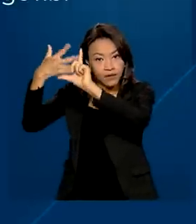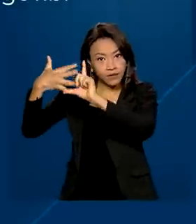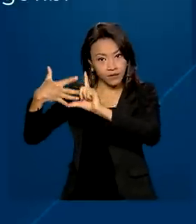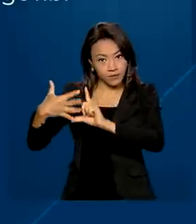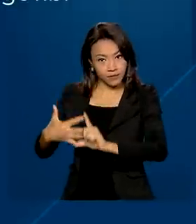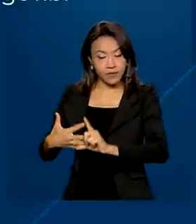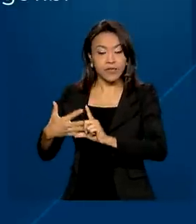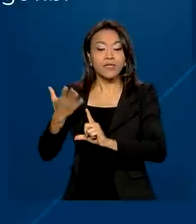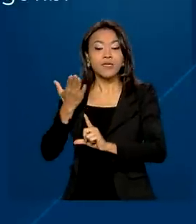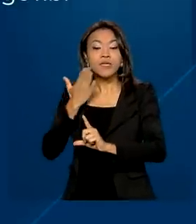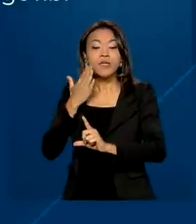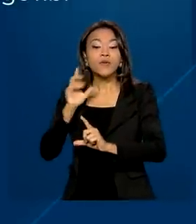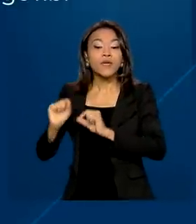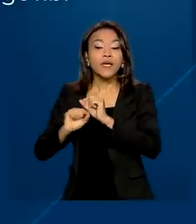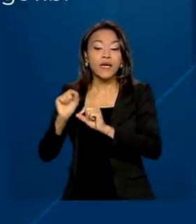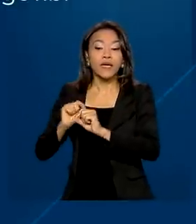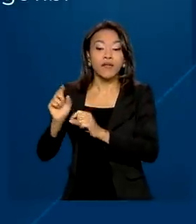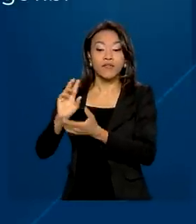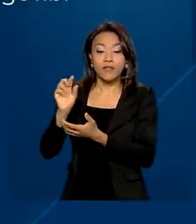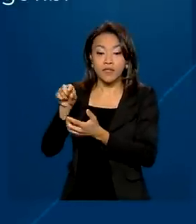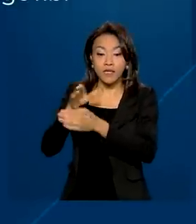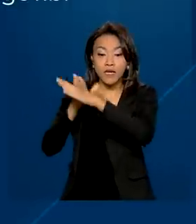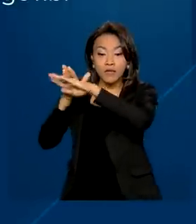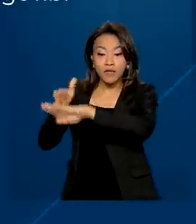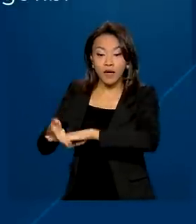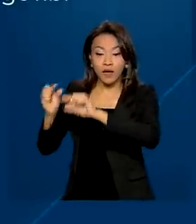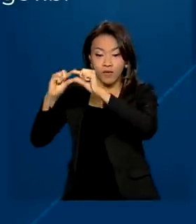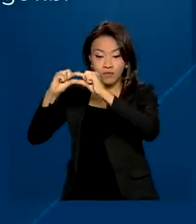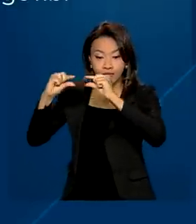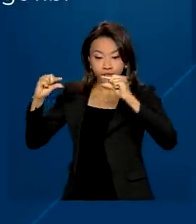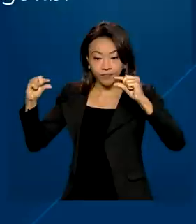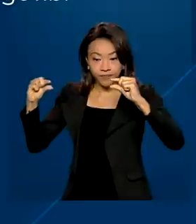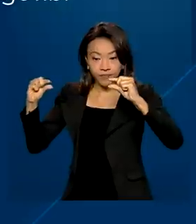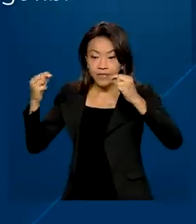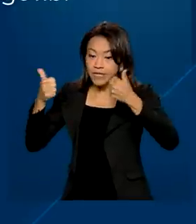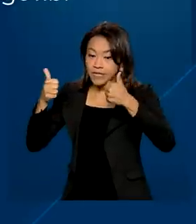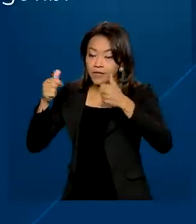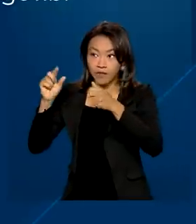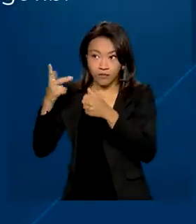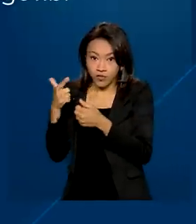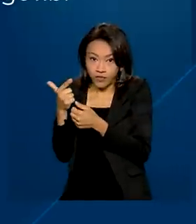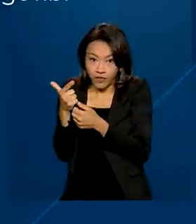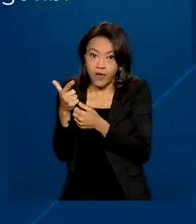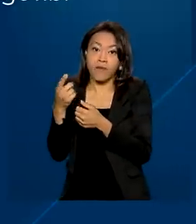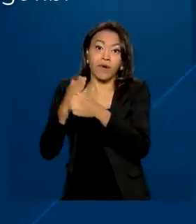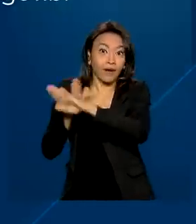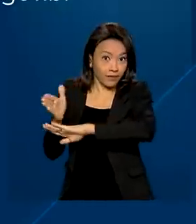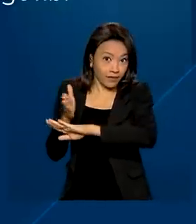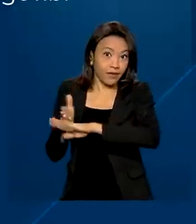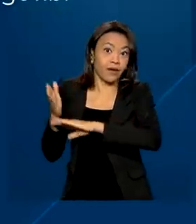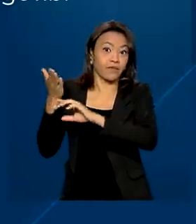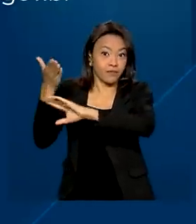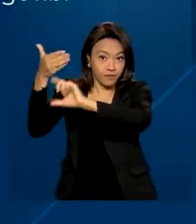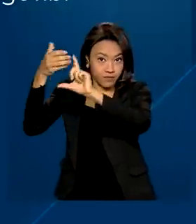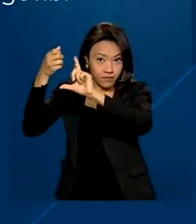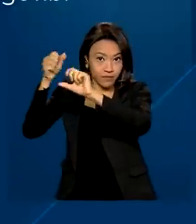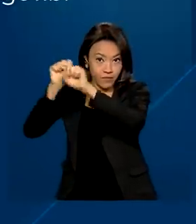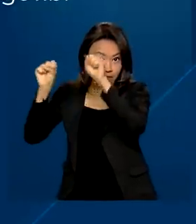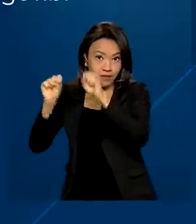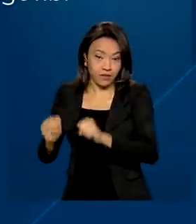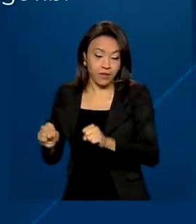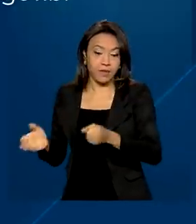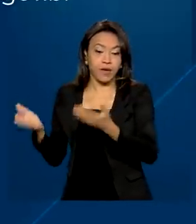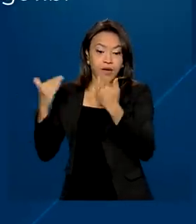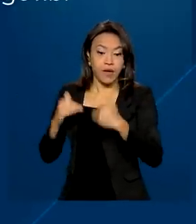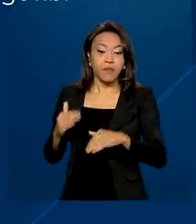receber e fazer o login gov.br, se não tiver, para acessar o sistema. Ao consultar o valor,